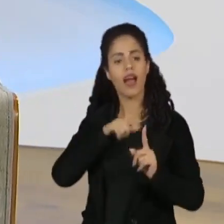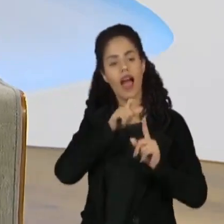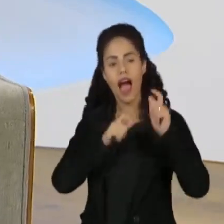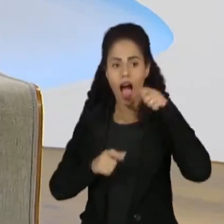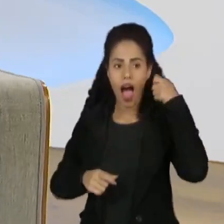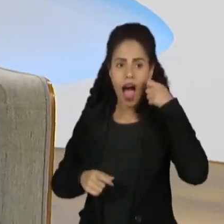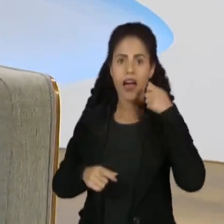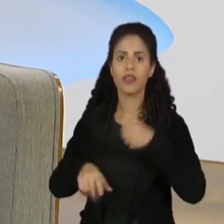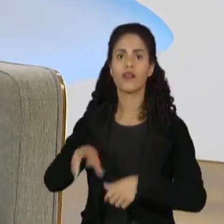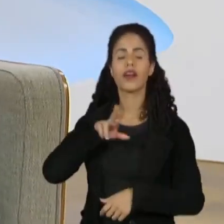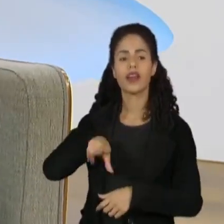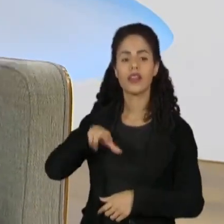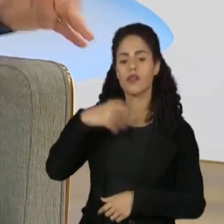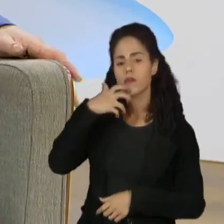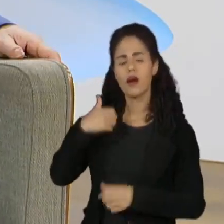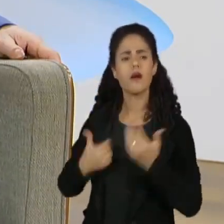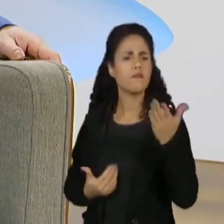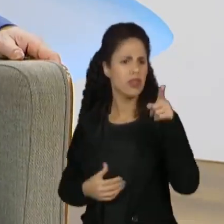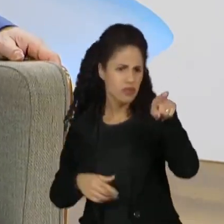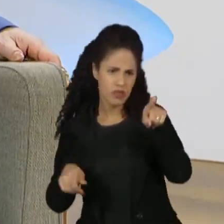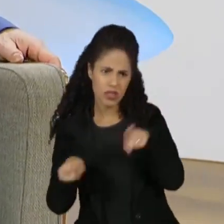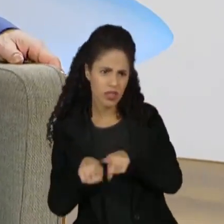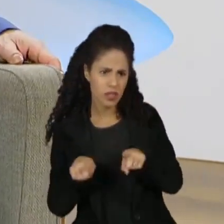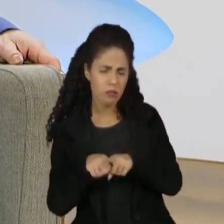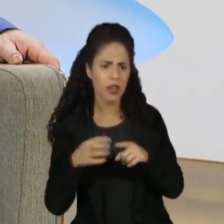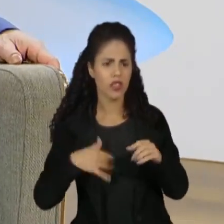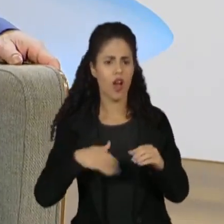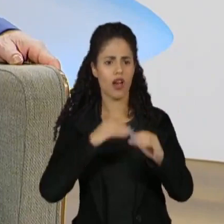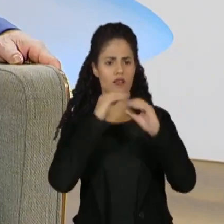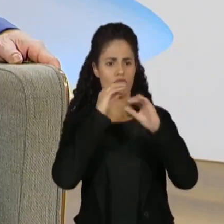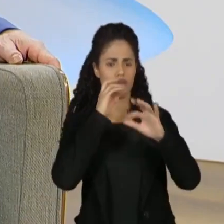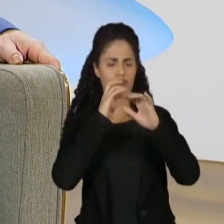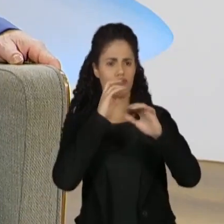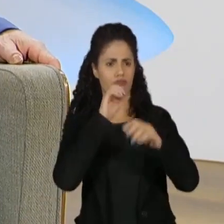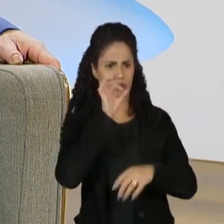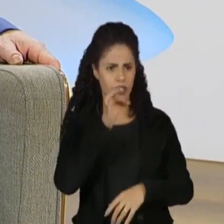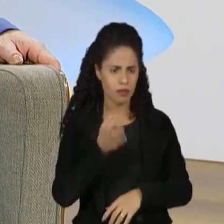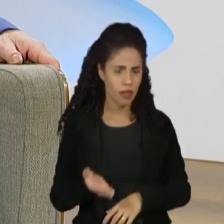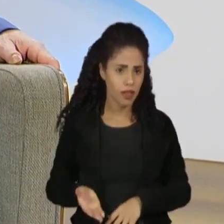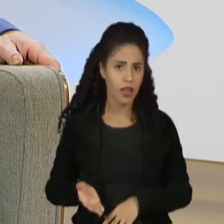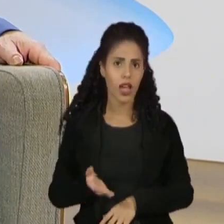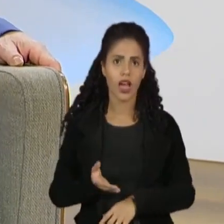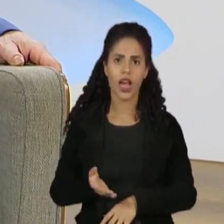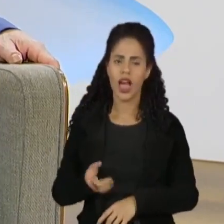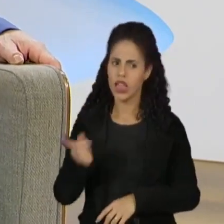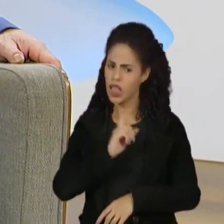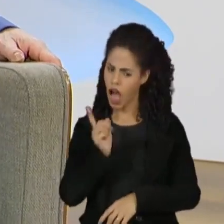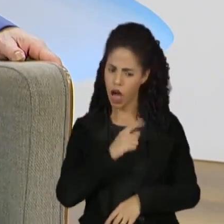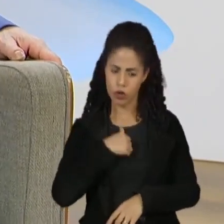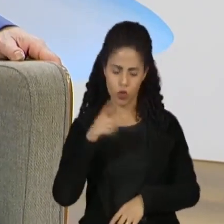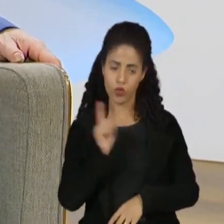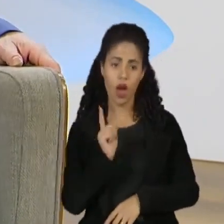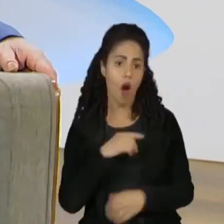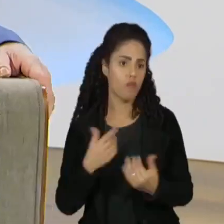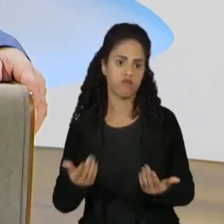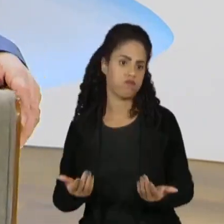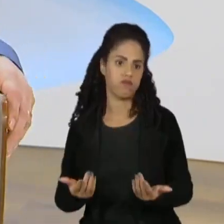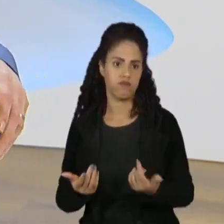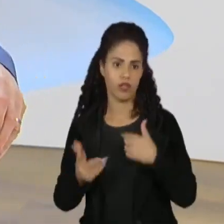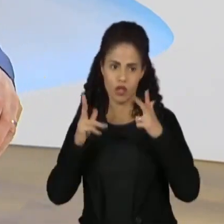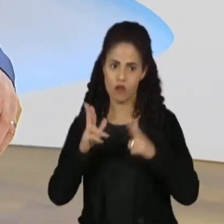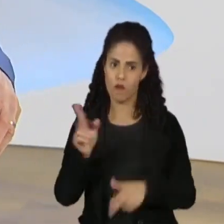Então, as pessoas me perguntavam assim, você também toca trompete, como o Chet Baker? Falei, não, ainda mais como o Chet Baker, né?